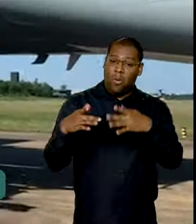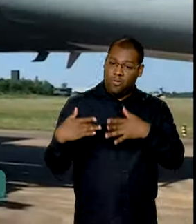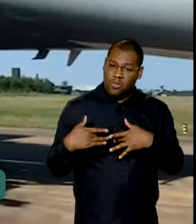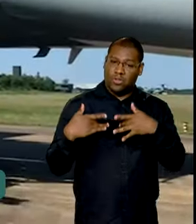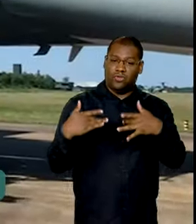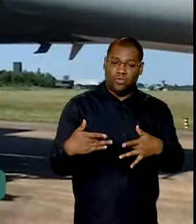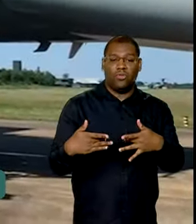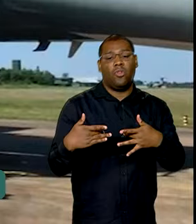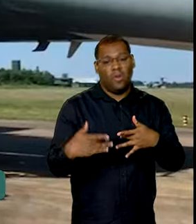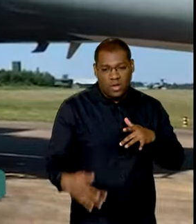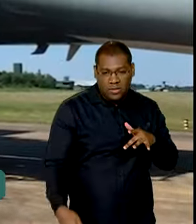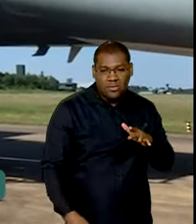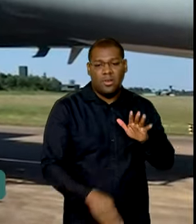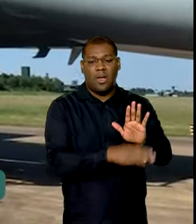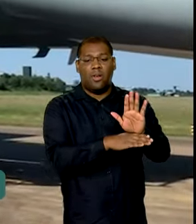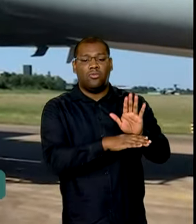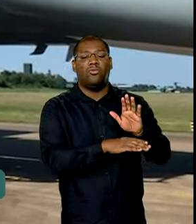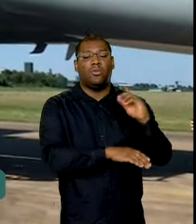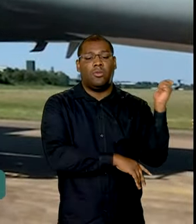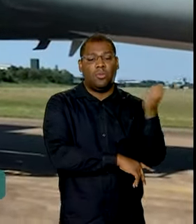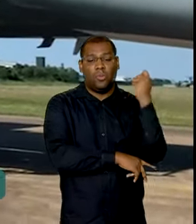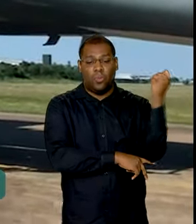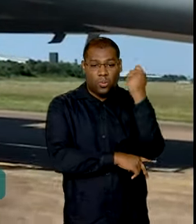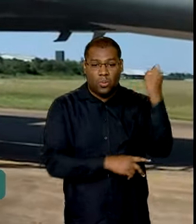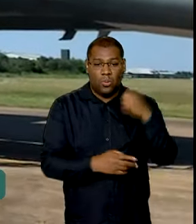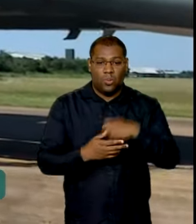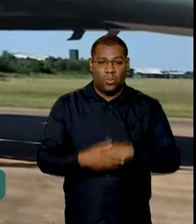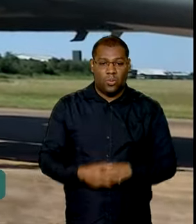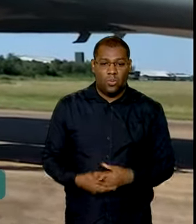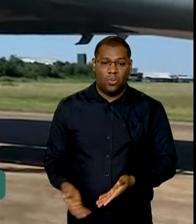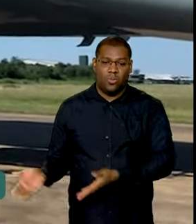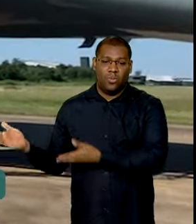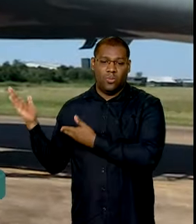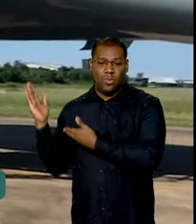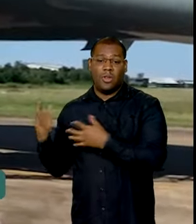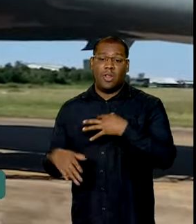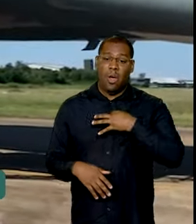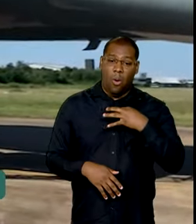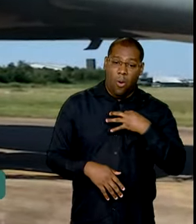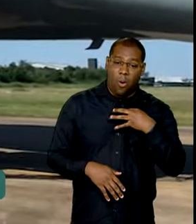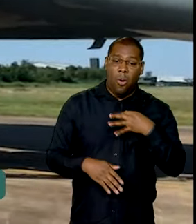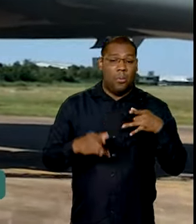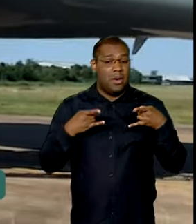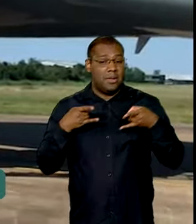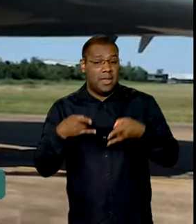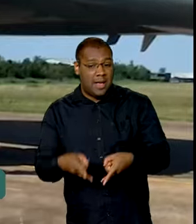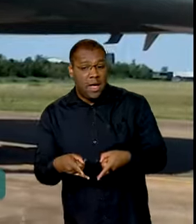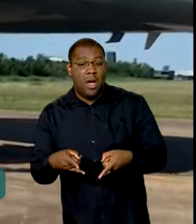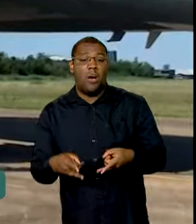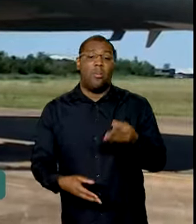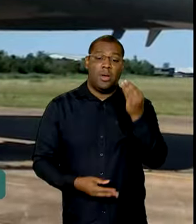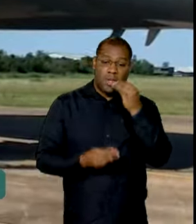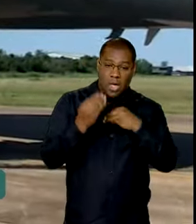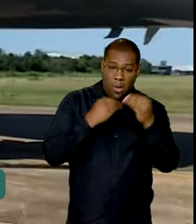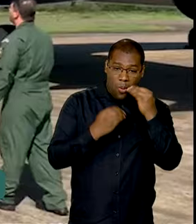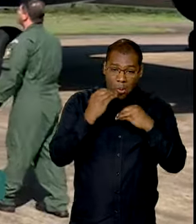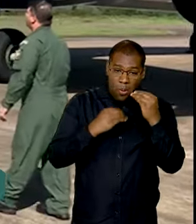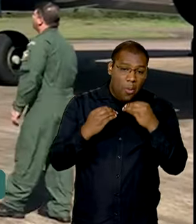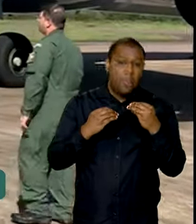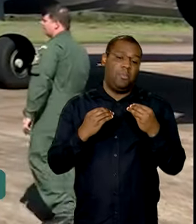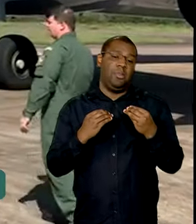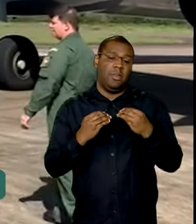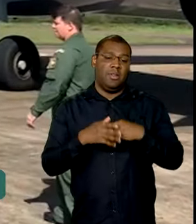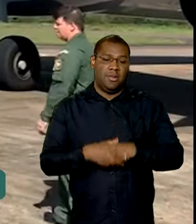campanha Todos Unidos pelo Sul, a bordo do avião, roupas, colchonetes e alimentos não perecíveis.